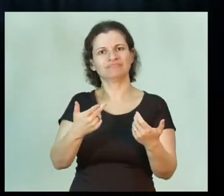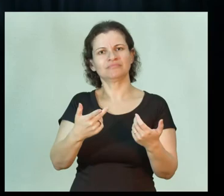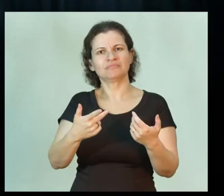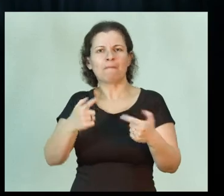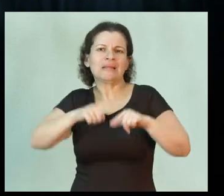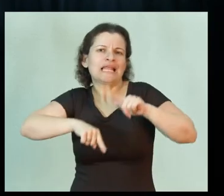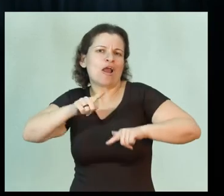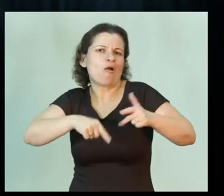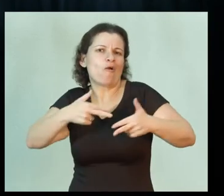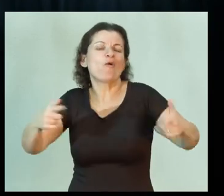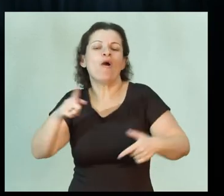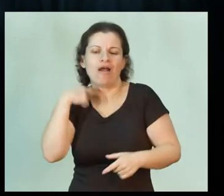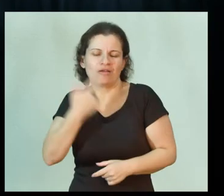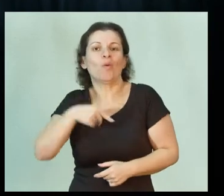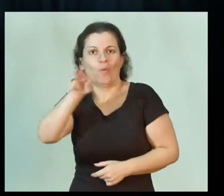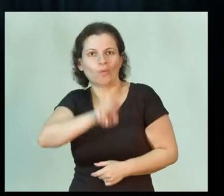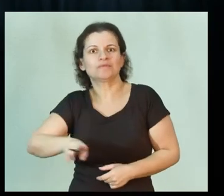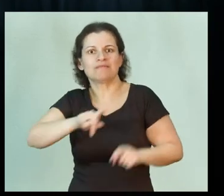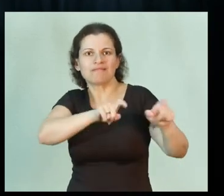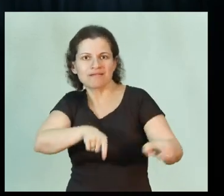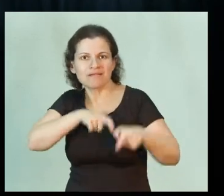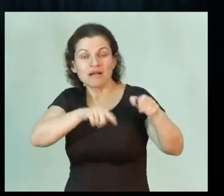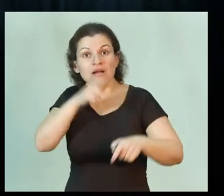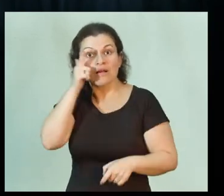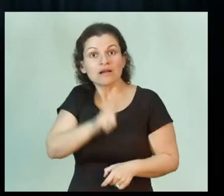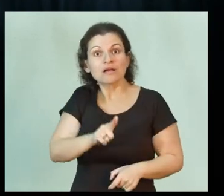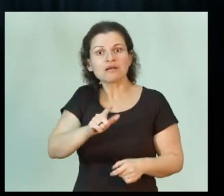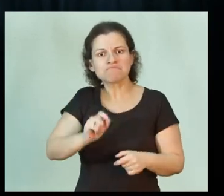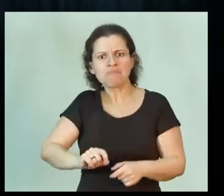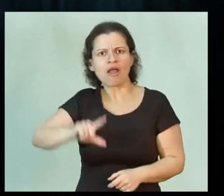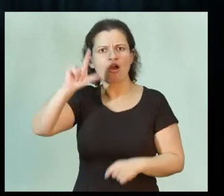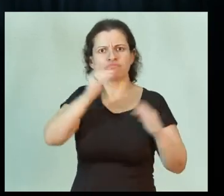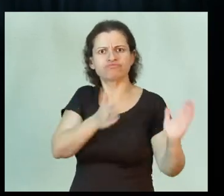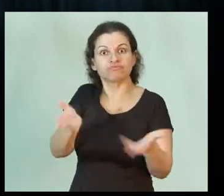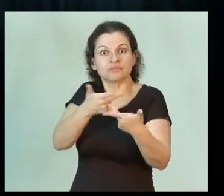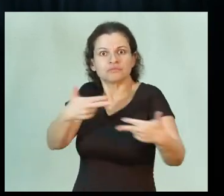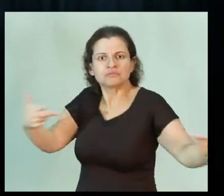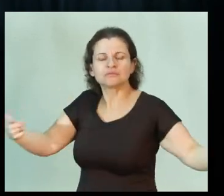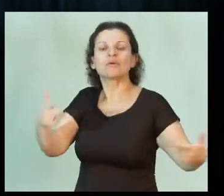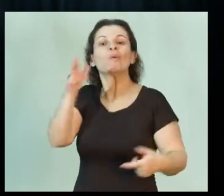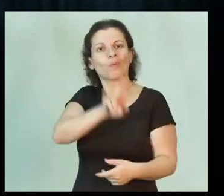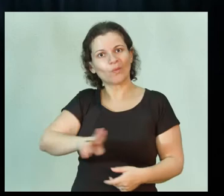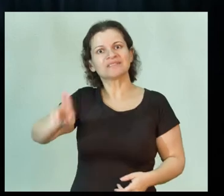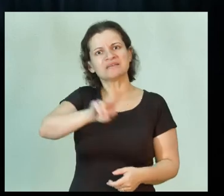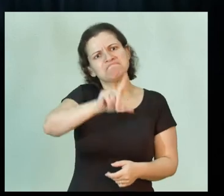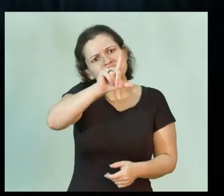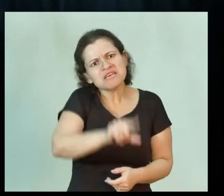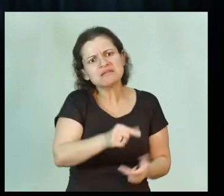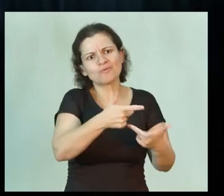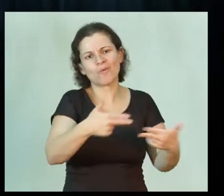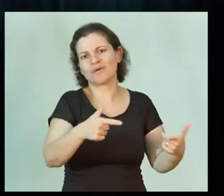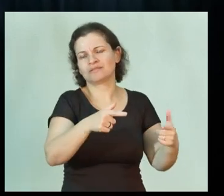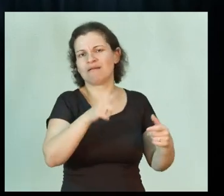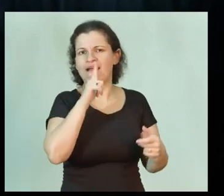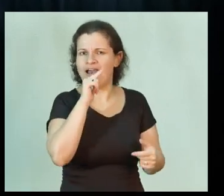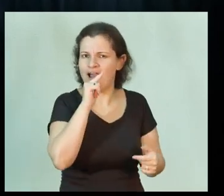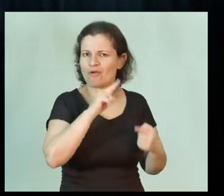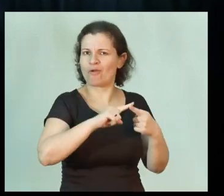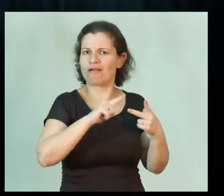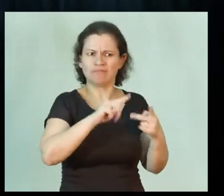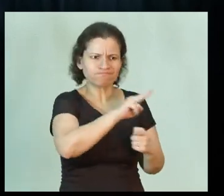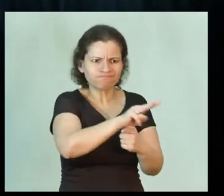consiga uma maior produção, sempre, utilizando o mínimo possível de água, preservando o solo e mantendo